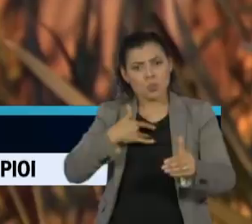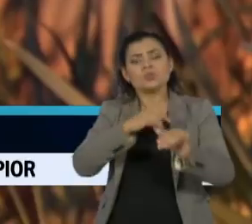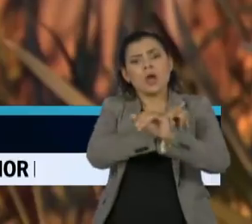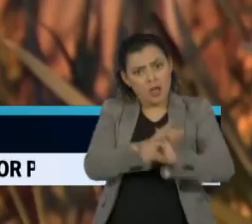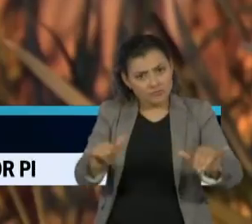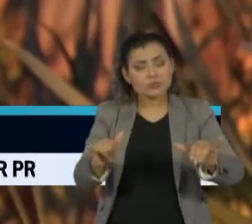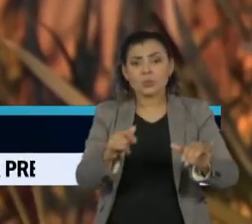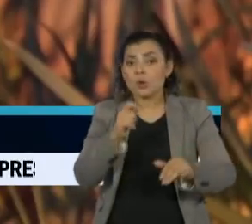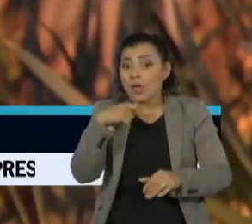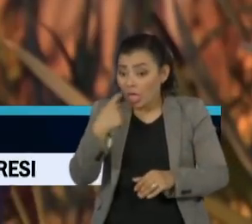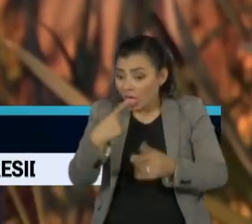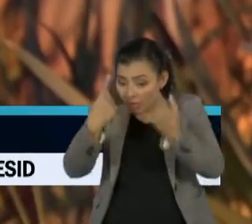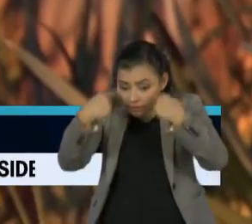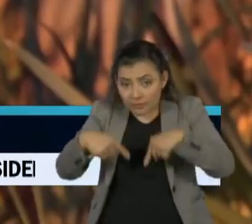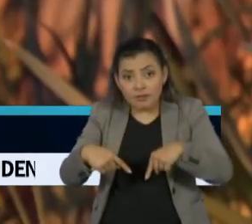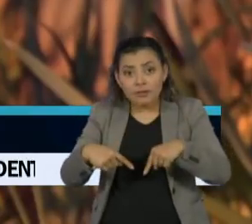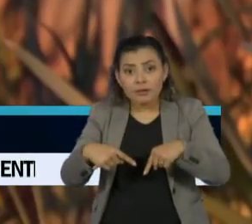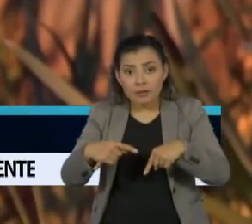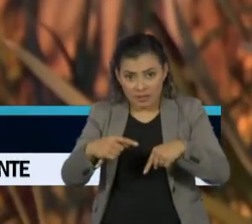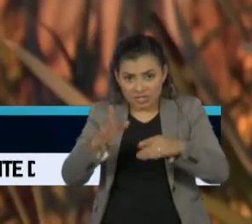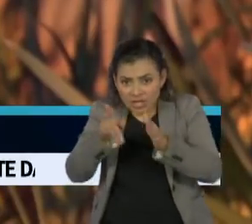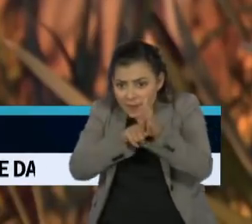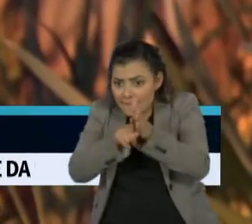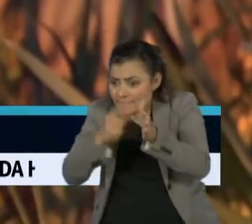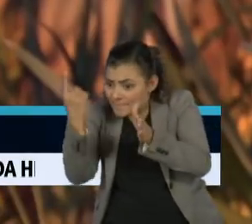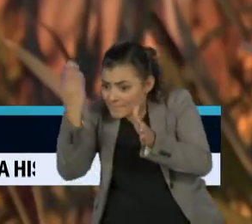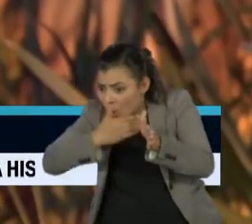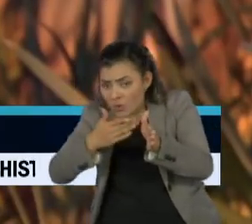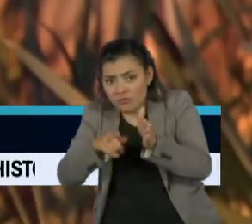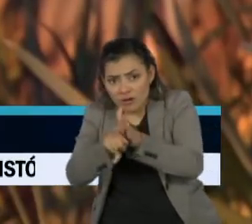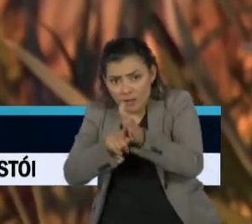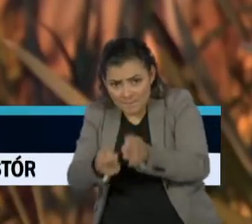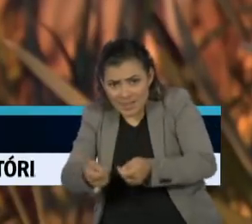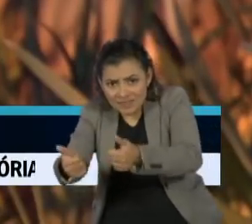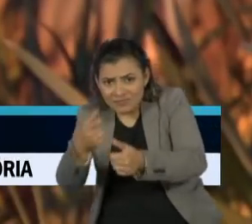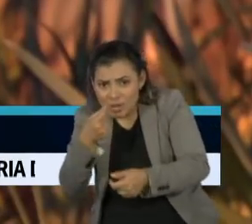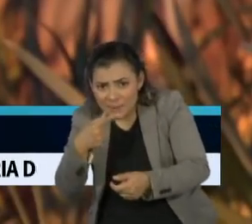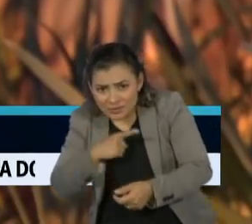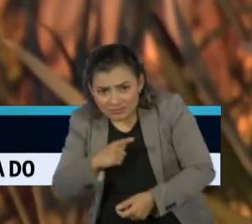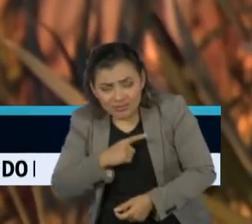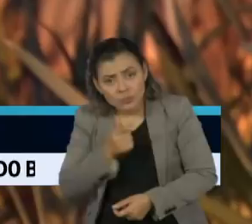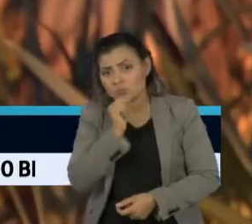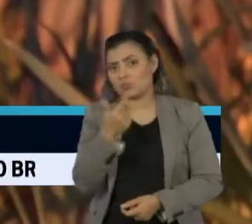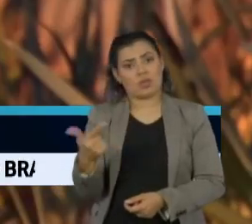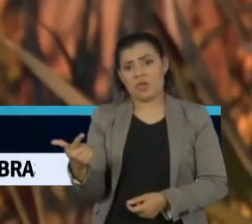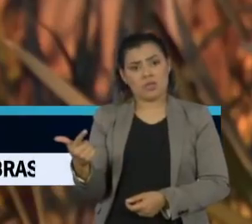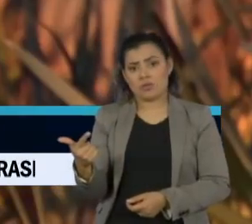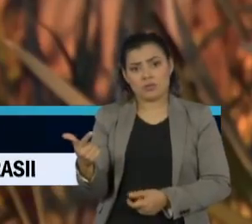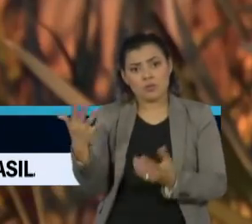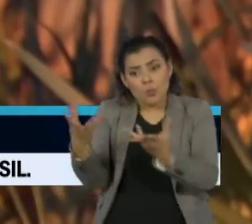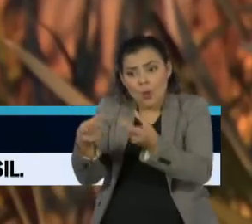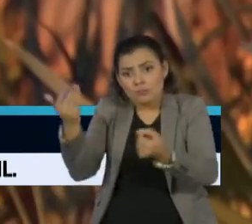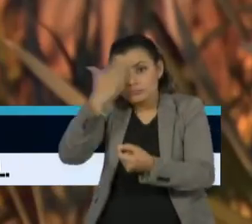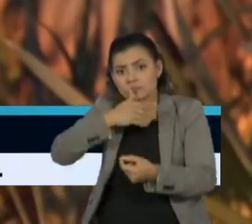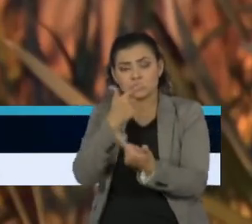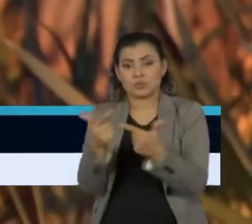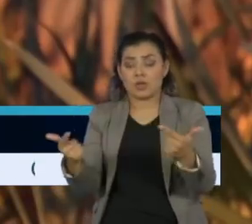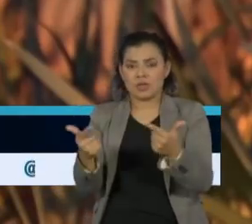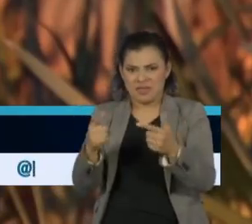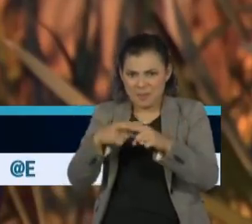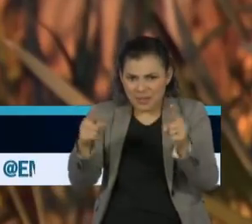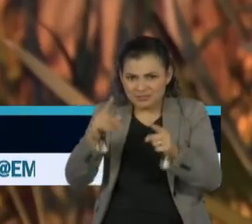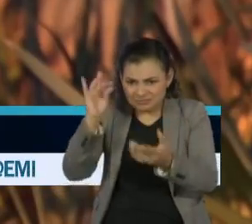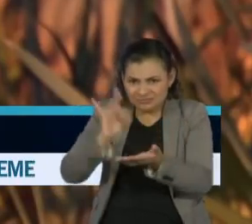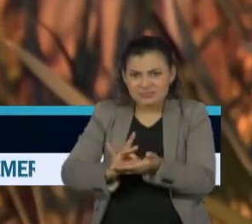existem testes que comprovem o benefício das duas medicações no tratamento da covid-19 e que não há garantia de resultados